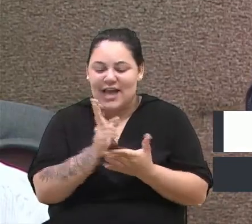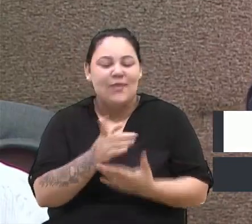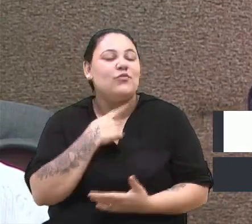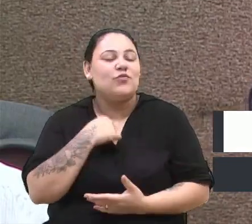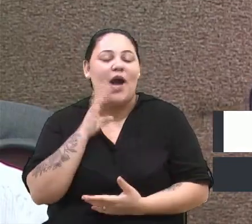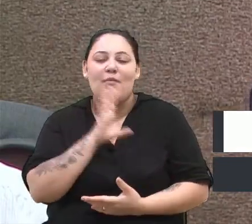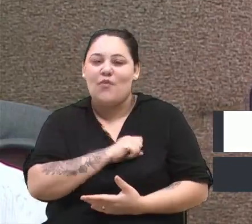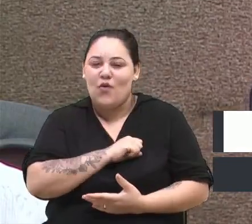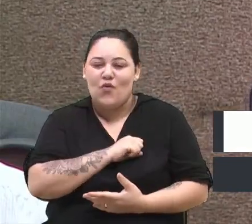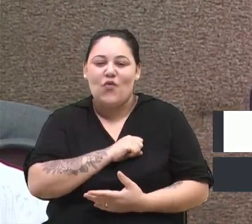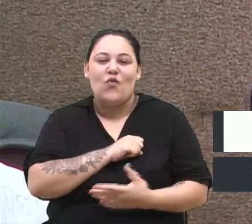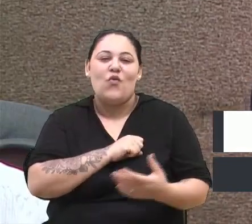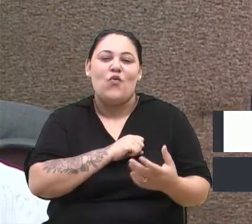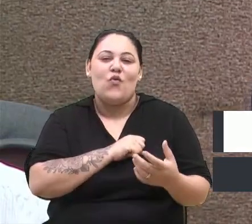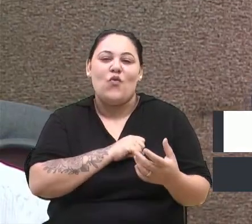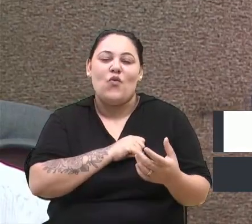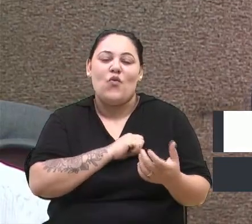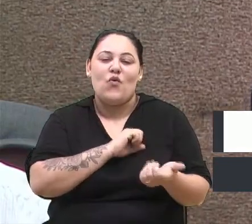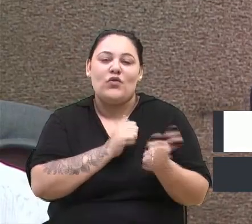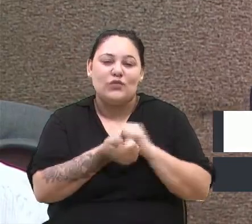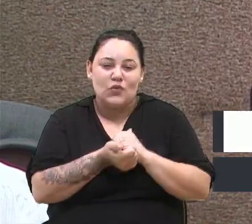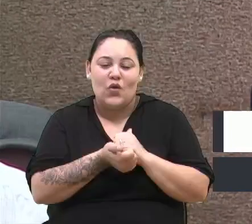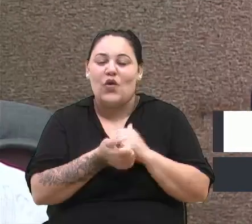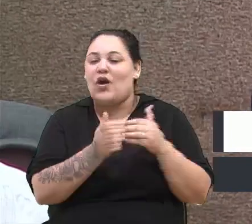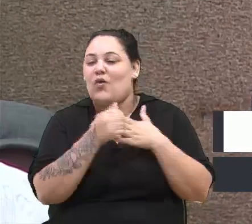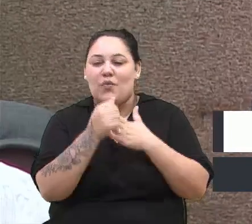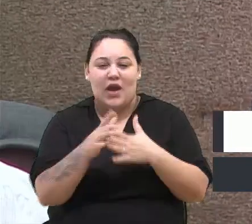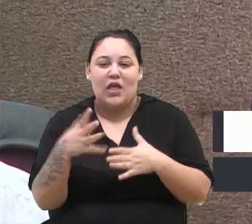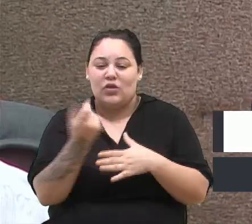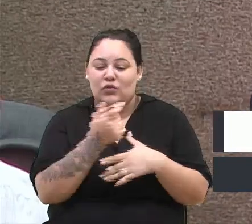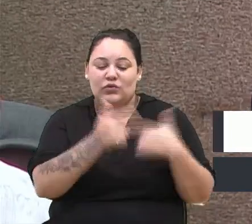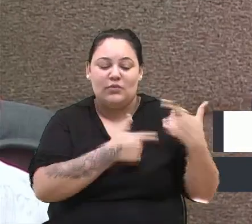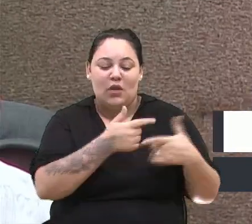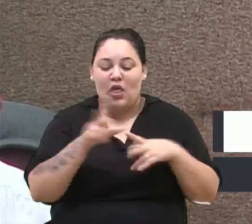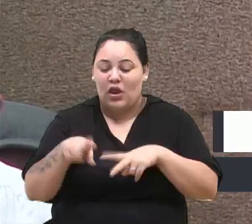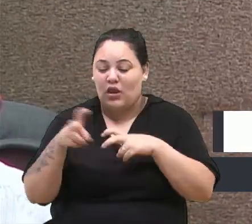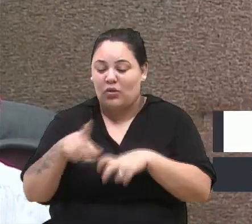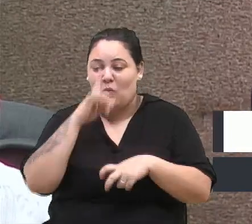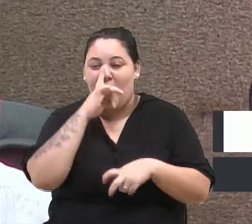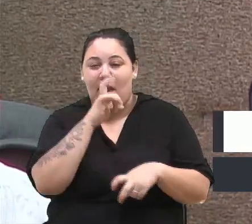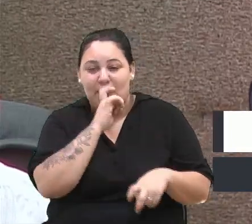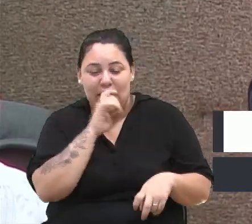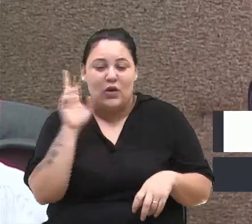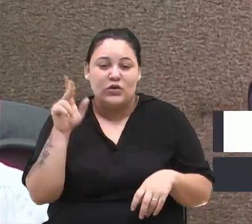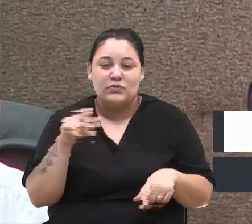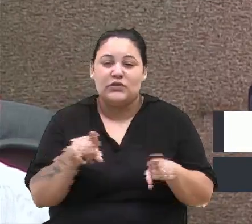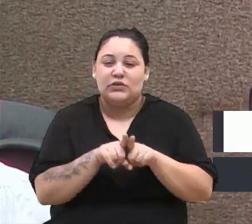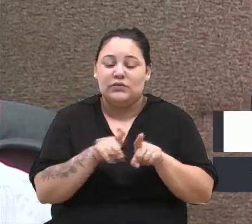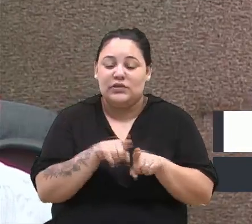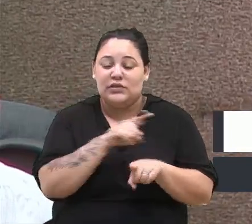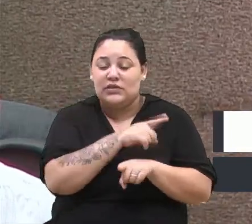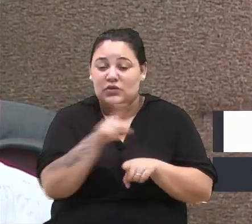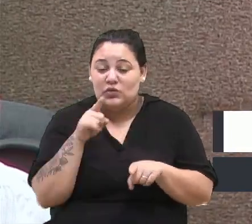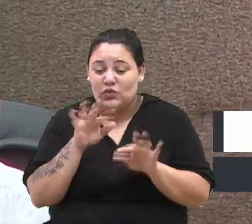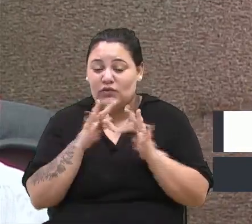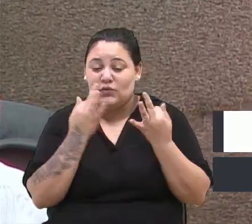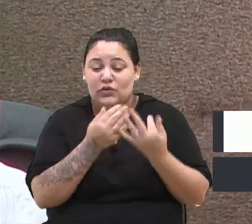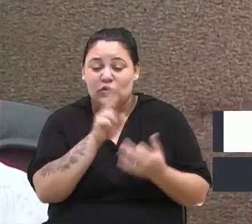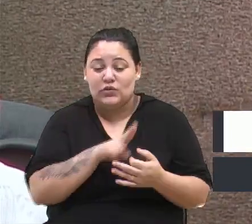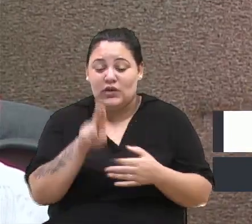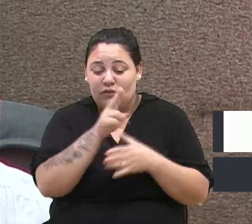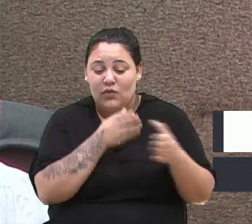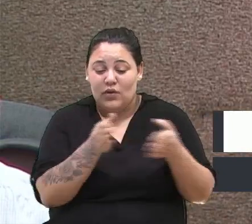e acompanhar o futebol. Trabalhou na agricultura com os pais, os irmãos. Eles utilizavam a estrada